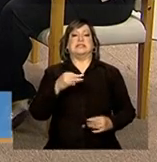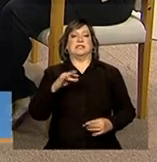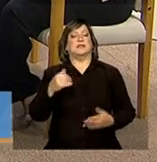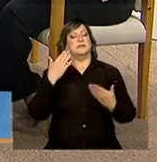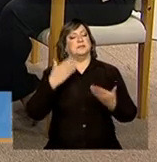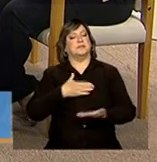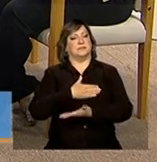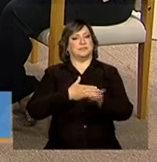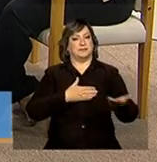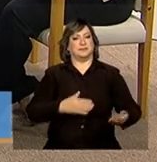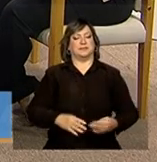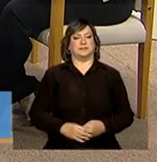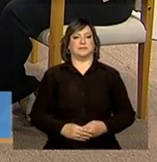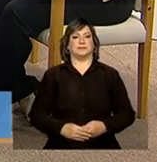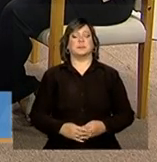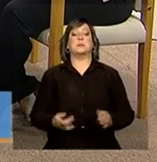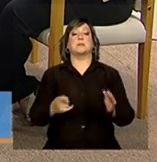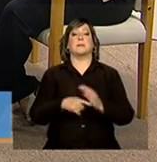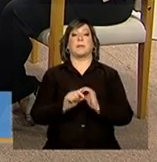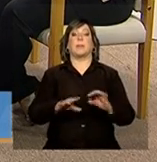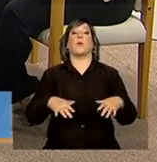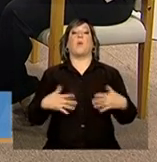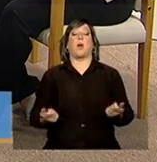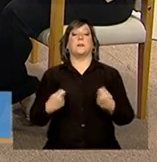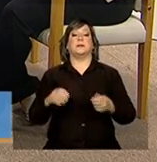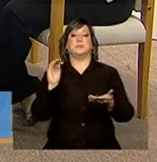Obrigada. E aí, qual eu devo preencher?